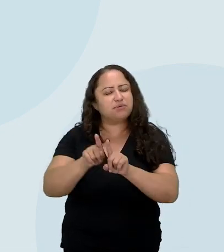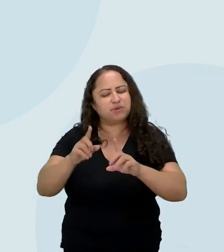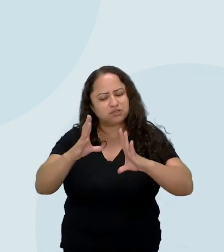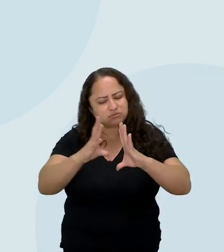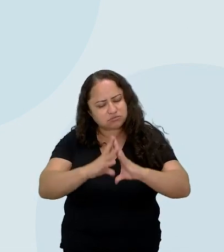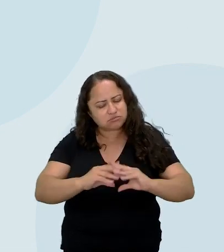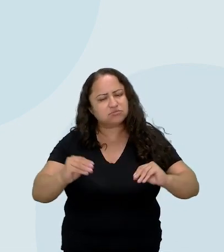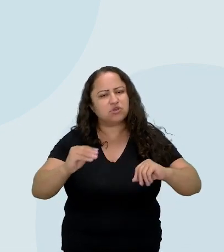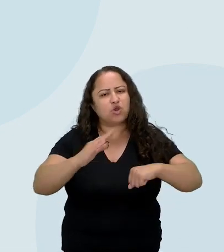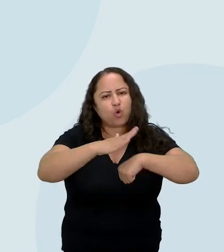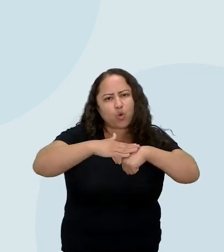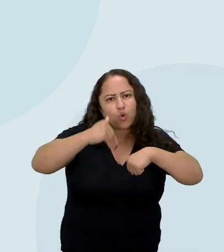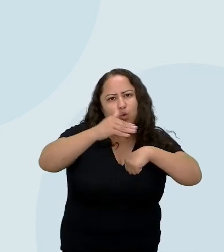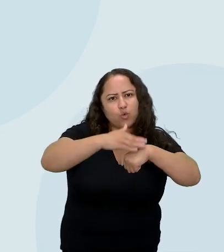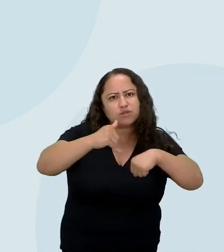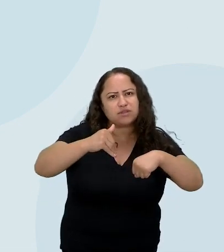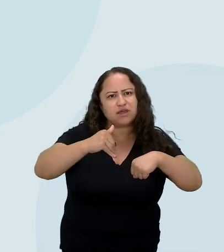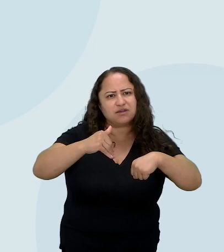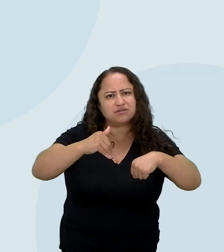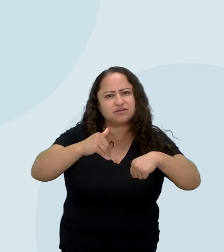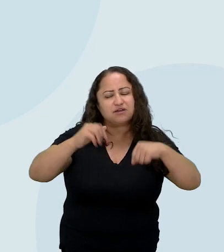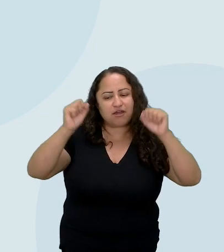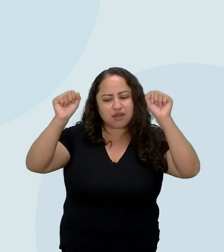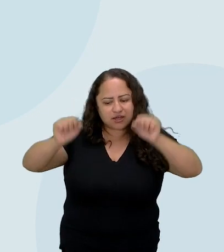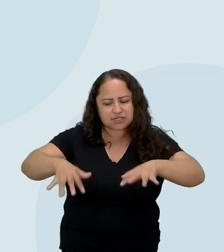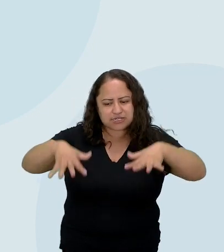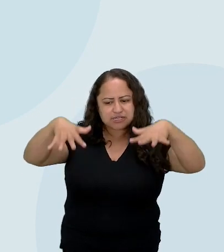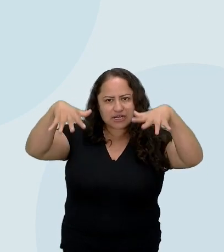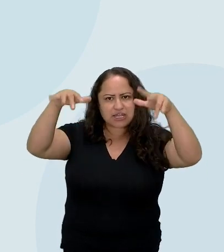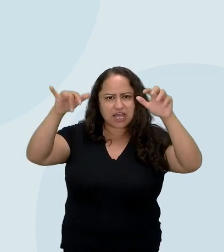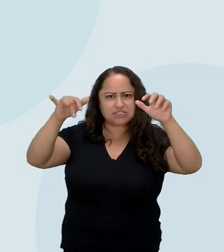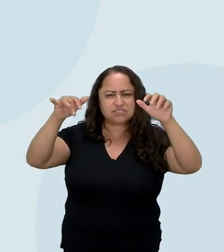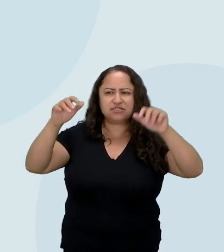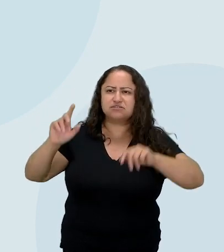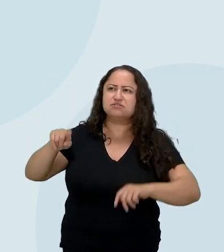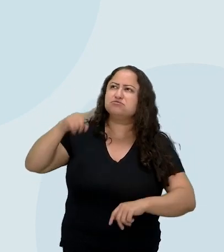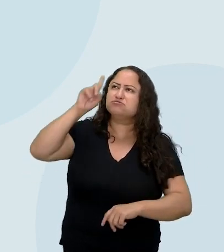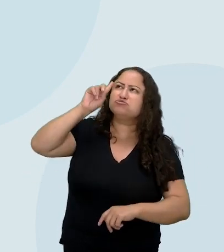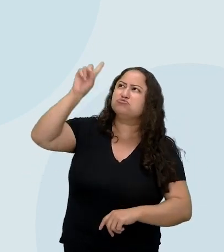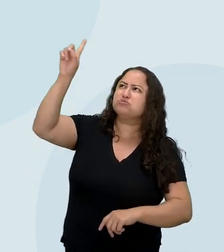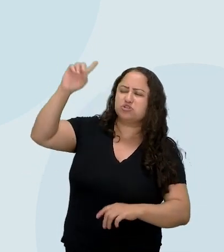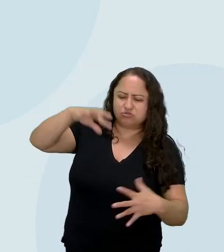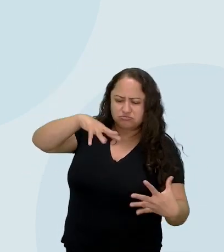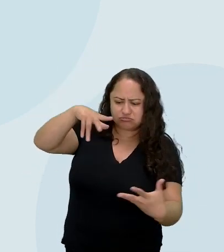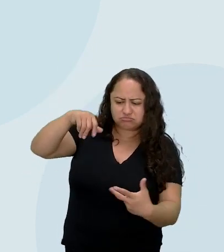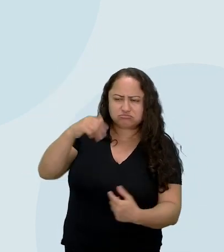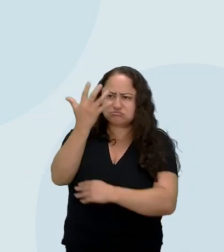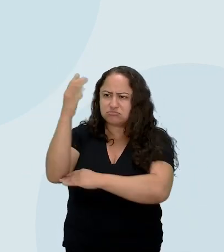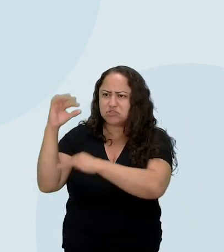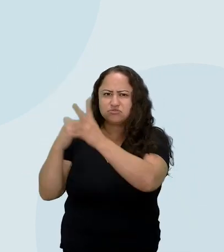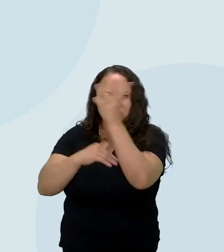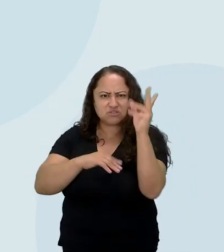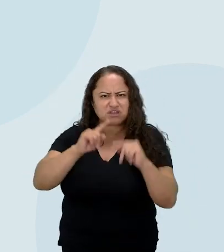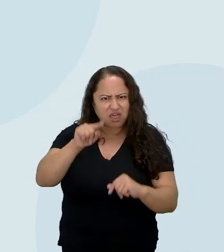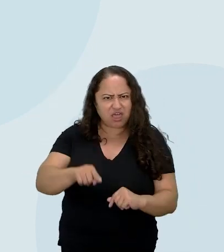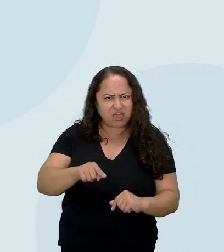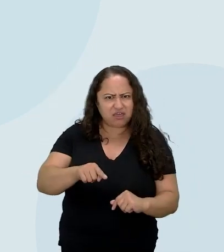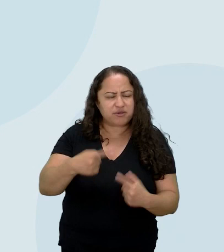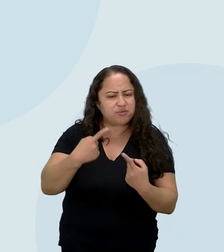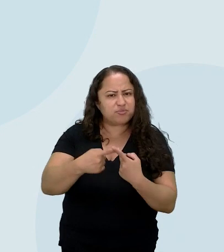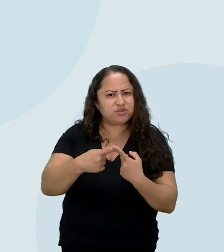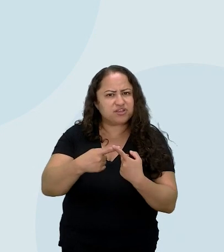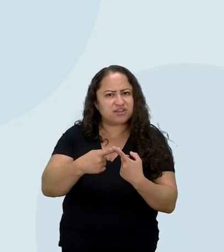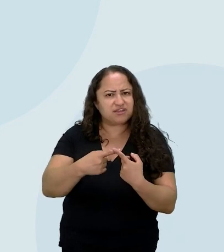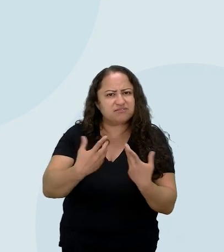Não era uma graça superior da natureza a inspirar respeito, admiração e gratidão? Por consequência,